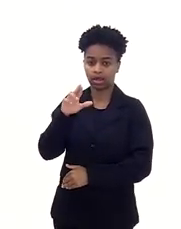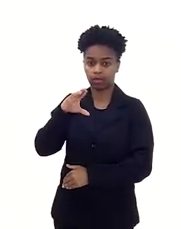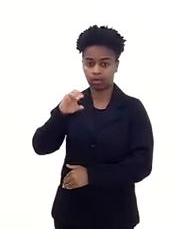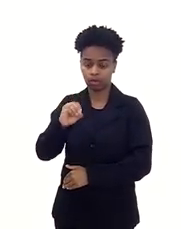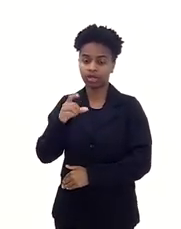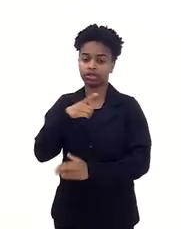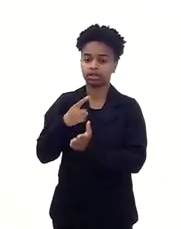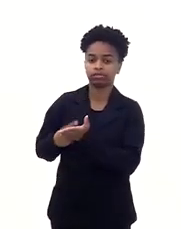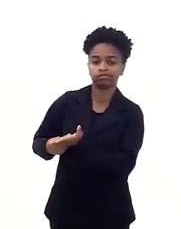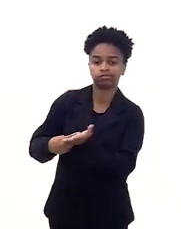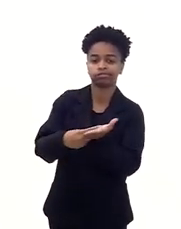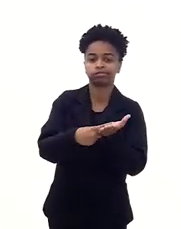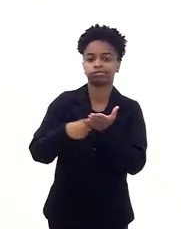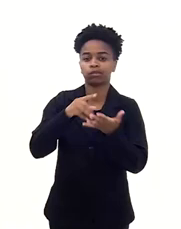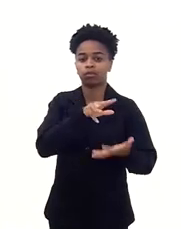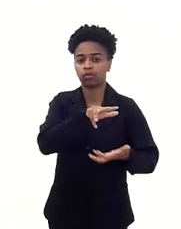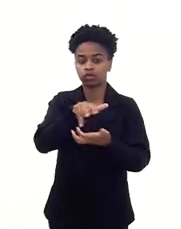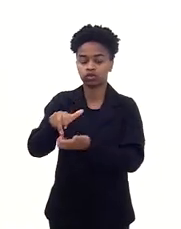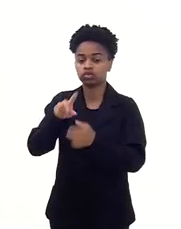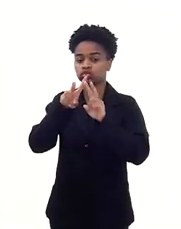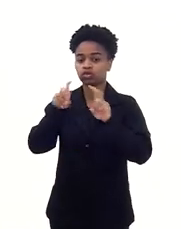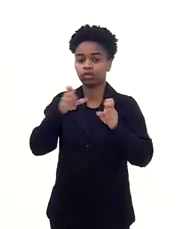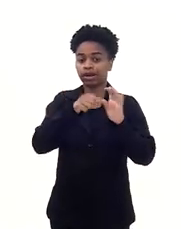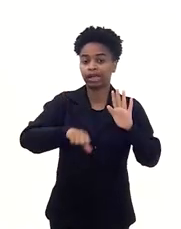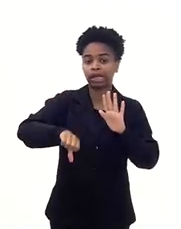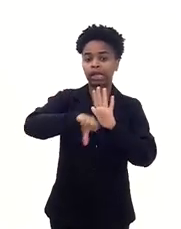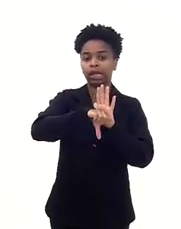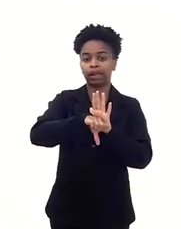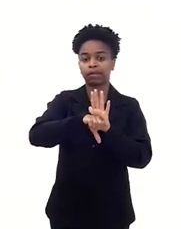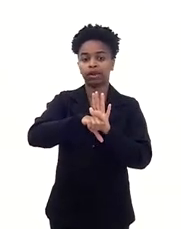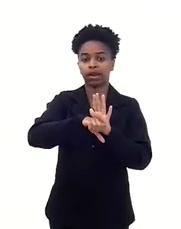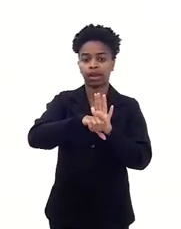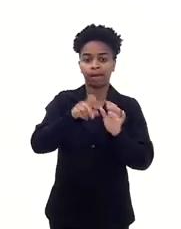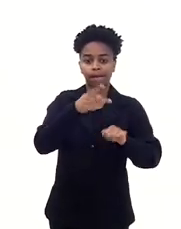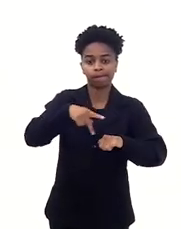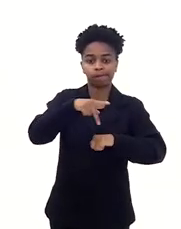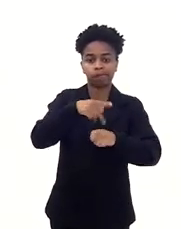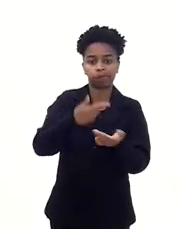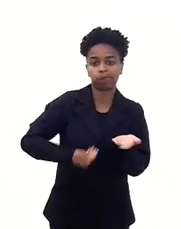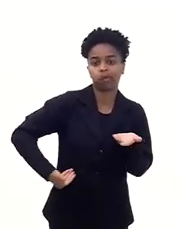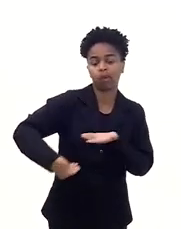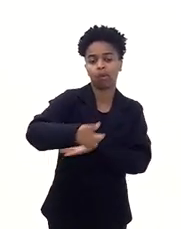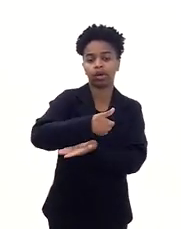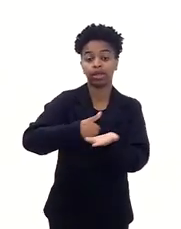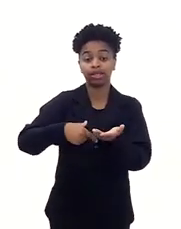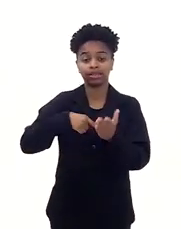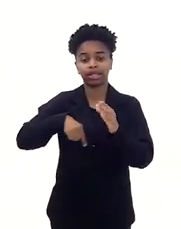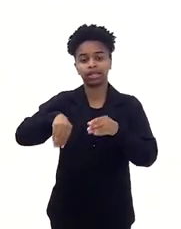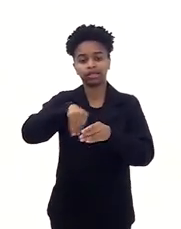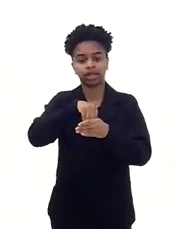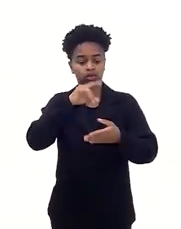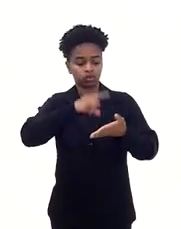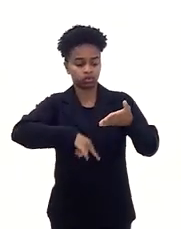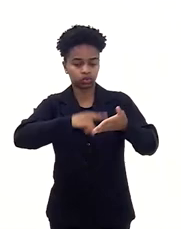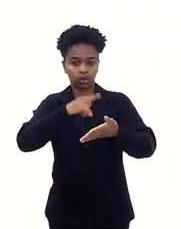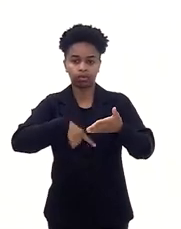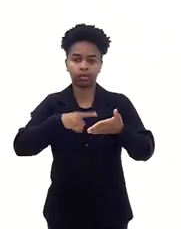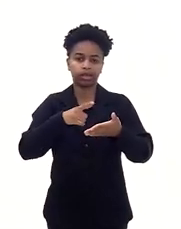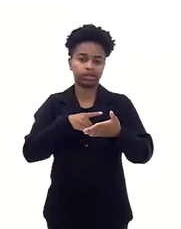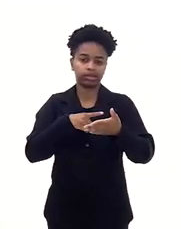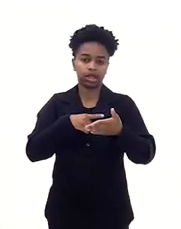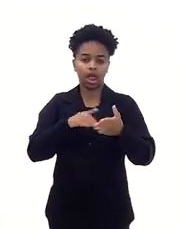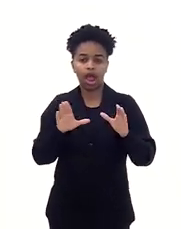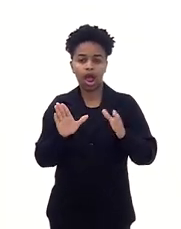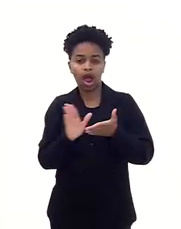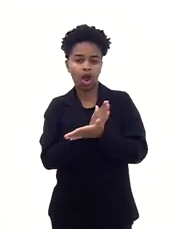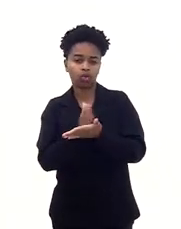Internacional de Combate ao Chamado Crime Transnacional. E aí a gente tem no Protocolo de Palermo uma variação de